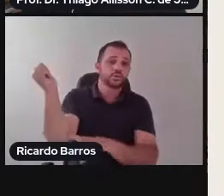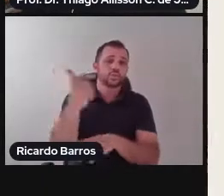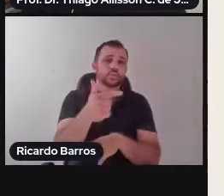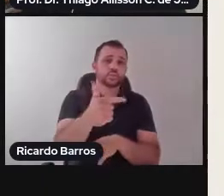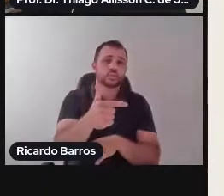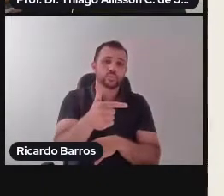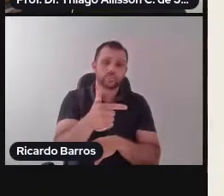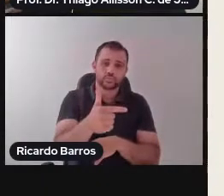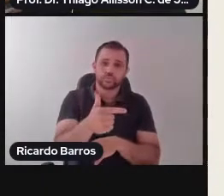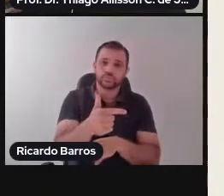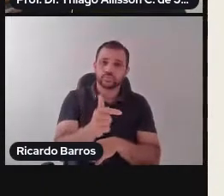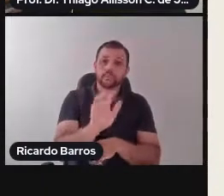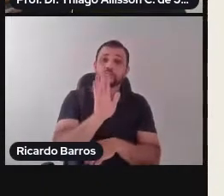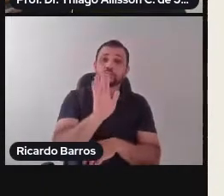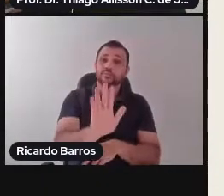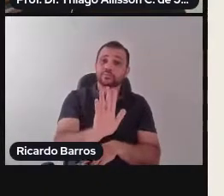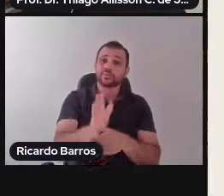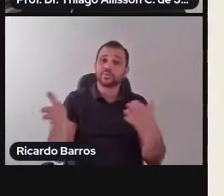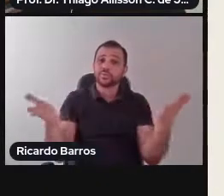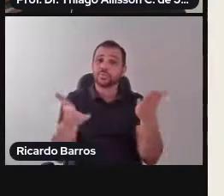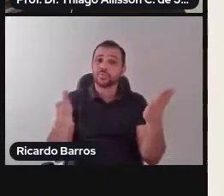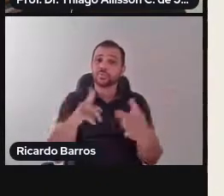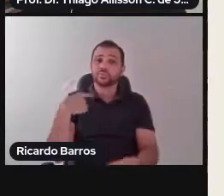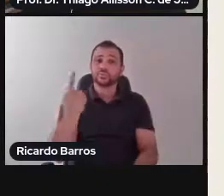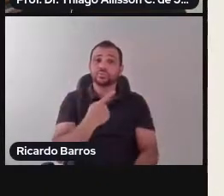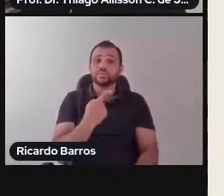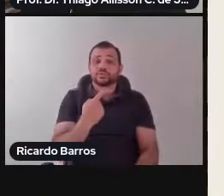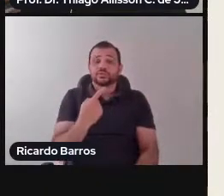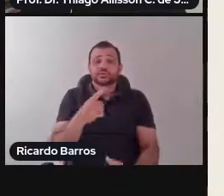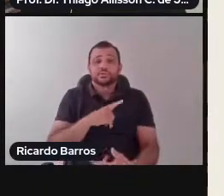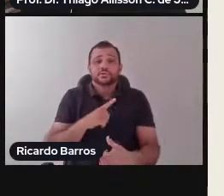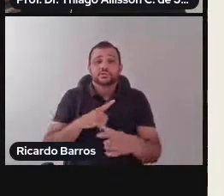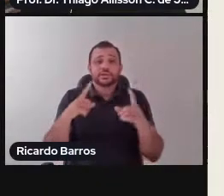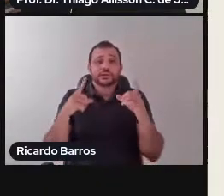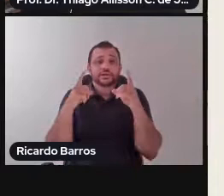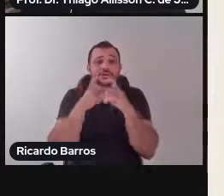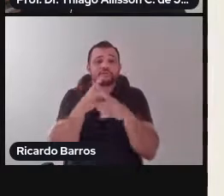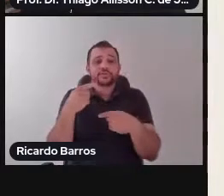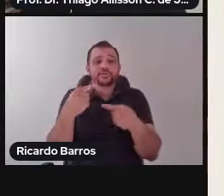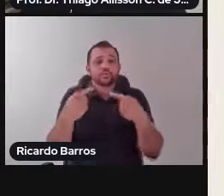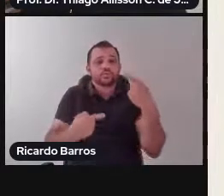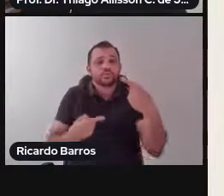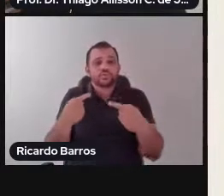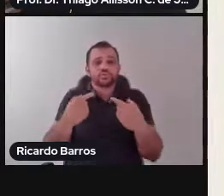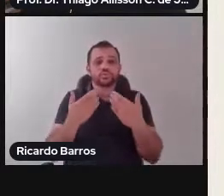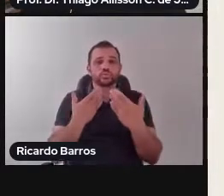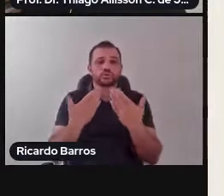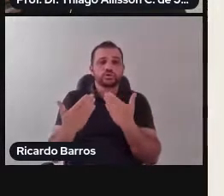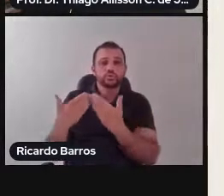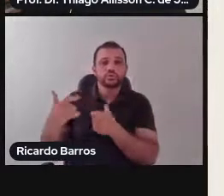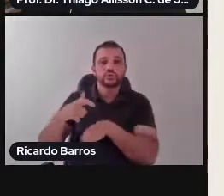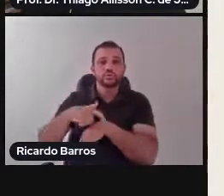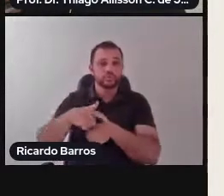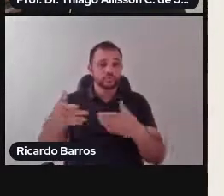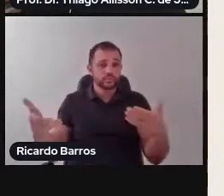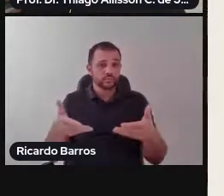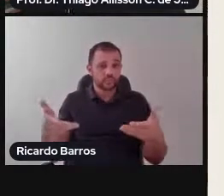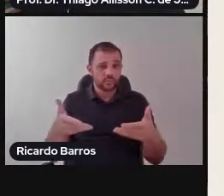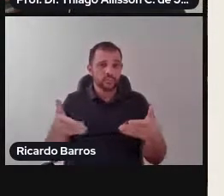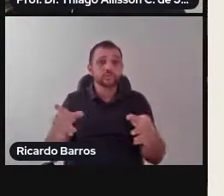A nossa dificuldade de dialogar com o tempo presente reflete a própria